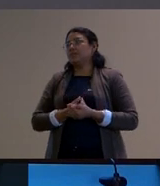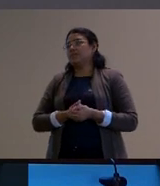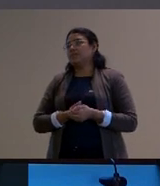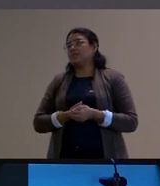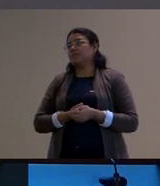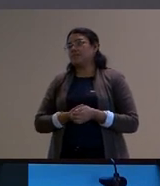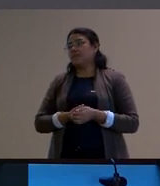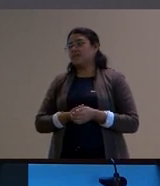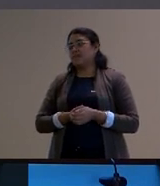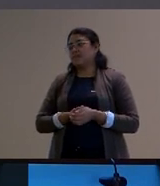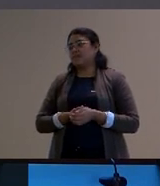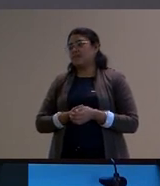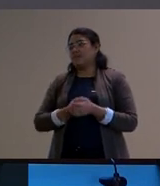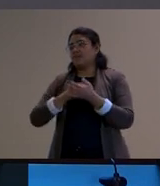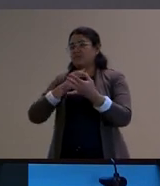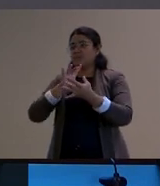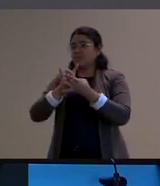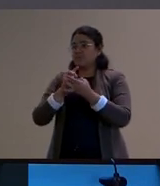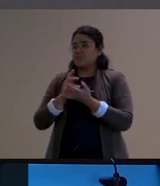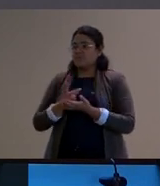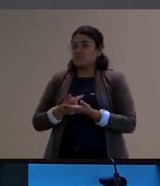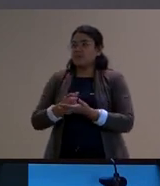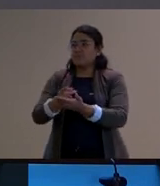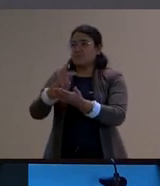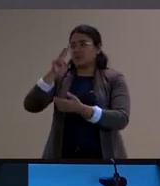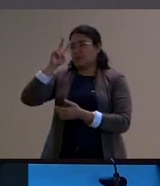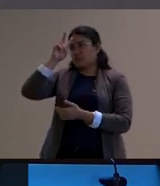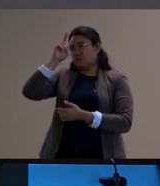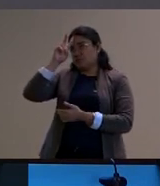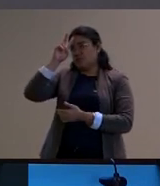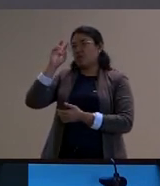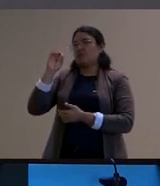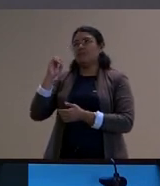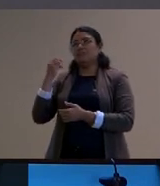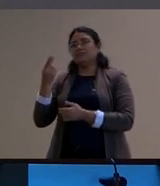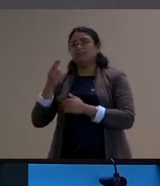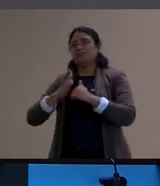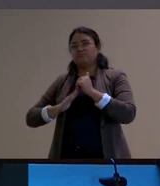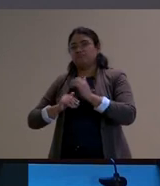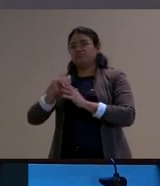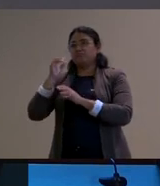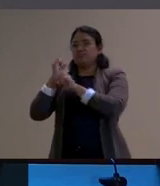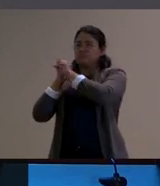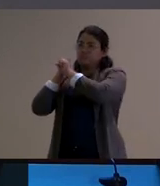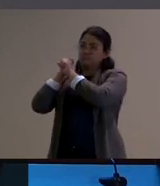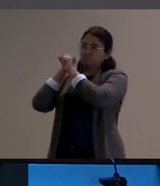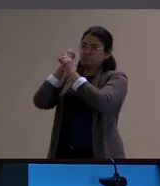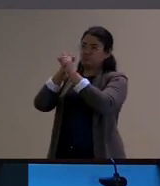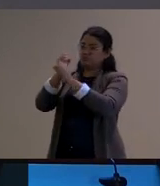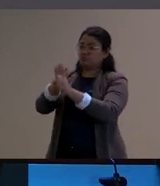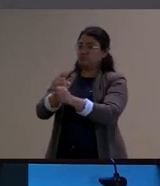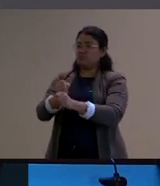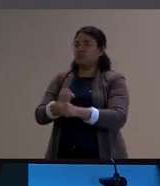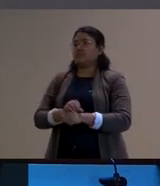faz perdurar a história aquilo que vai sendo construído ao longo do tempo pelos vários sujeitos